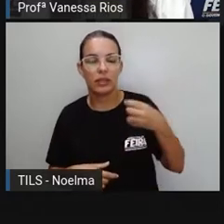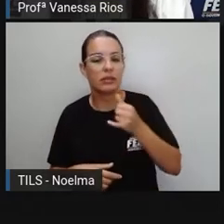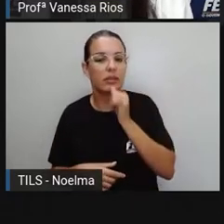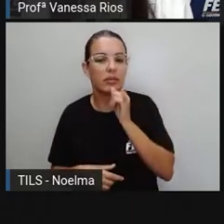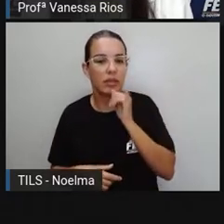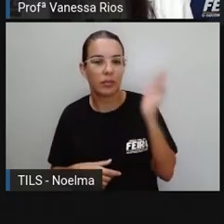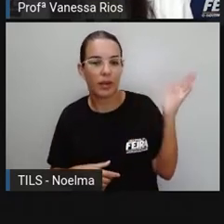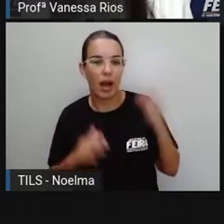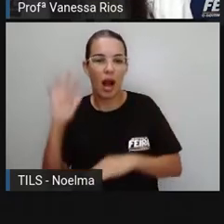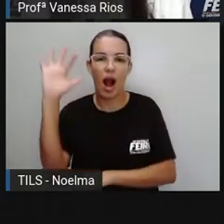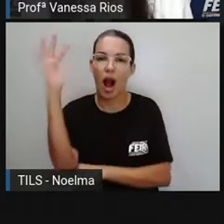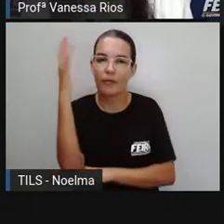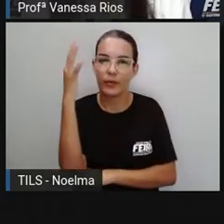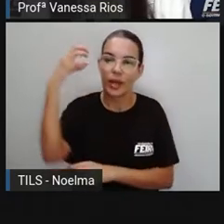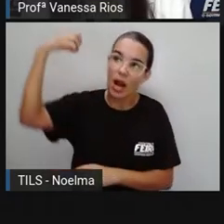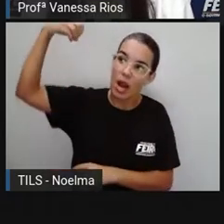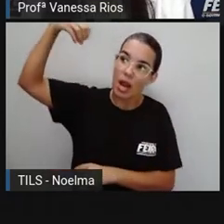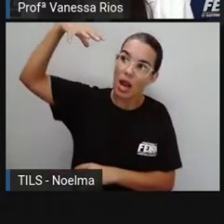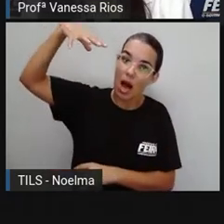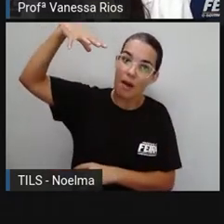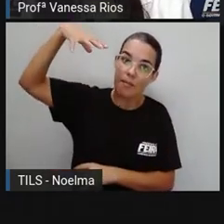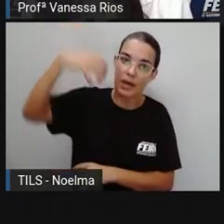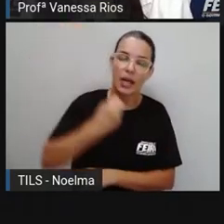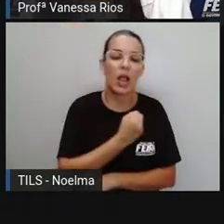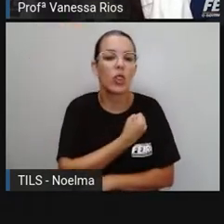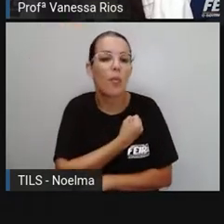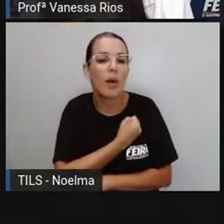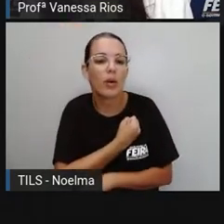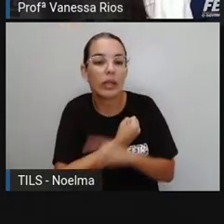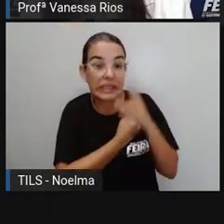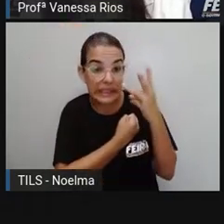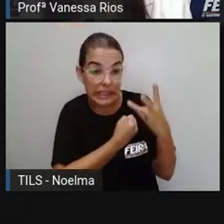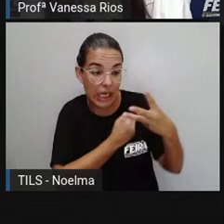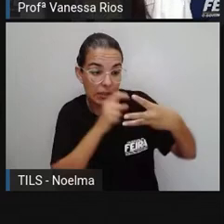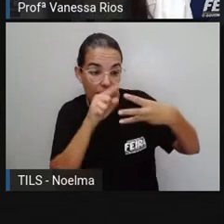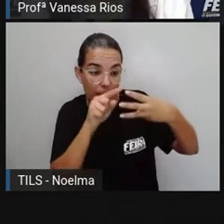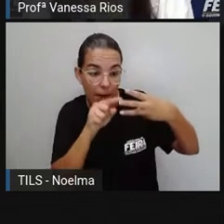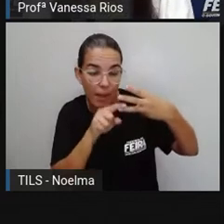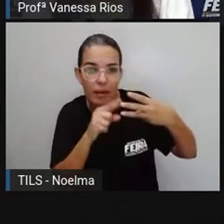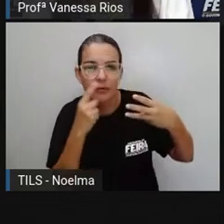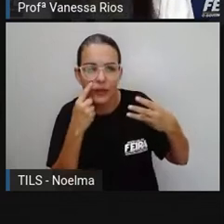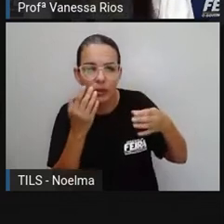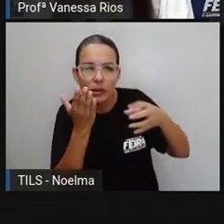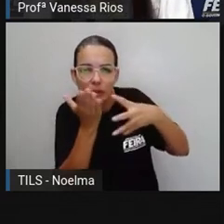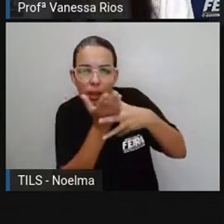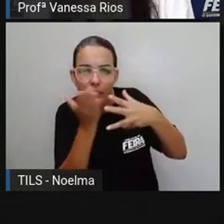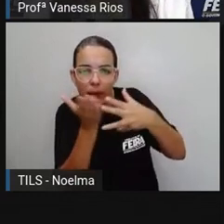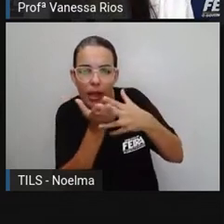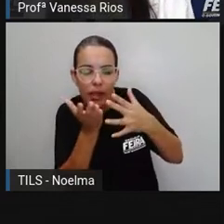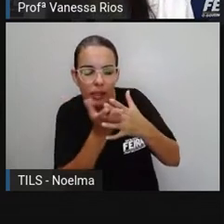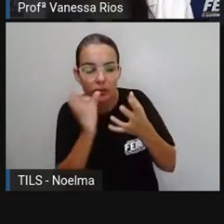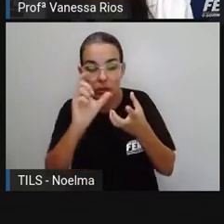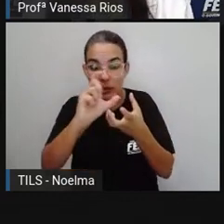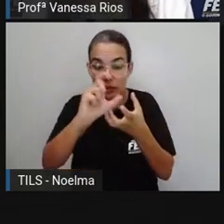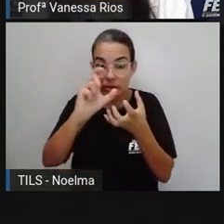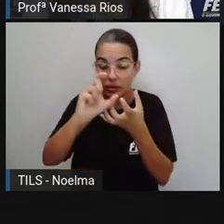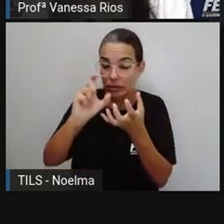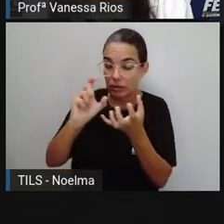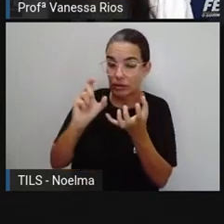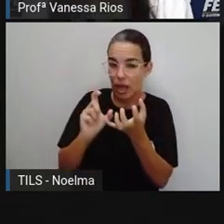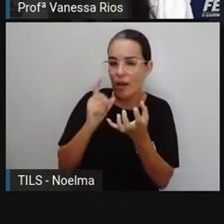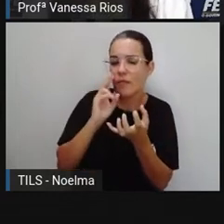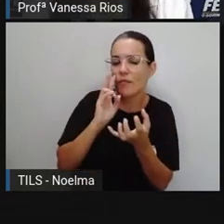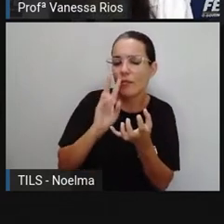Árvore, lâmpada e número. E a pró também separou a sílaba para a gente observar a